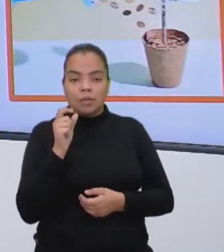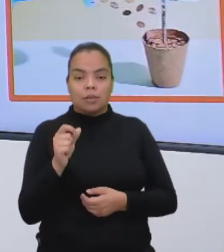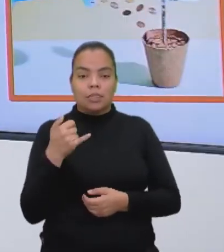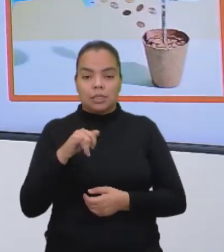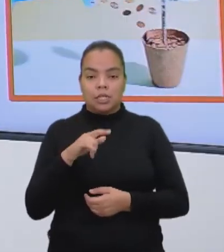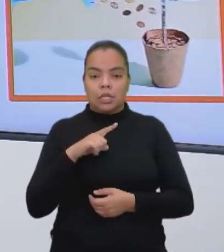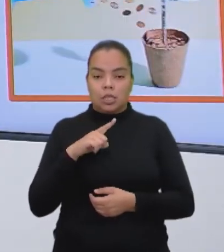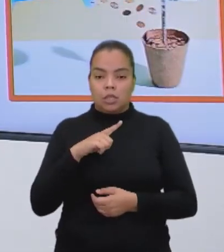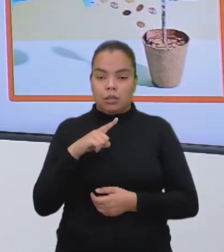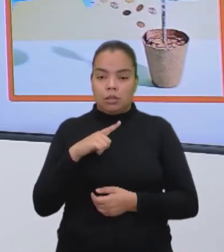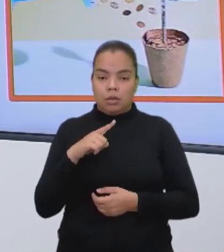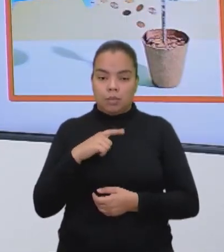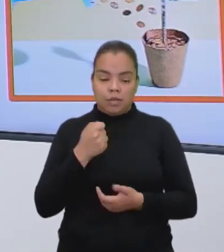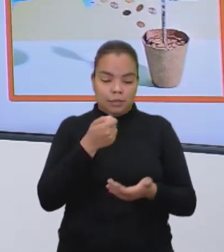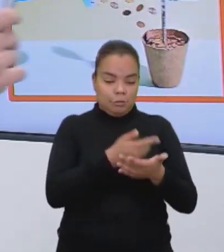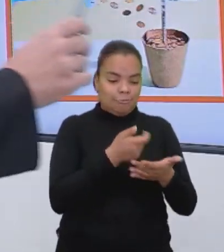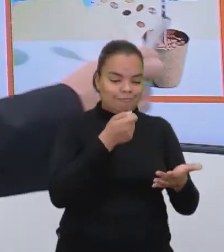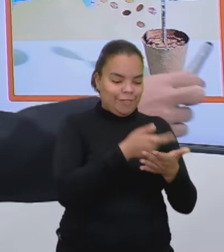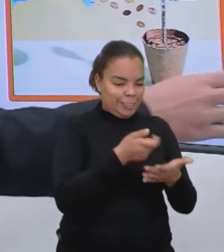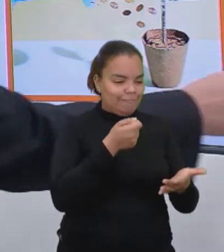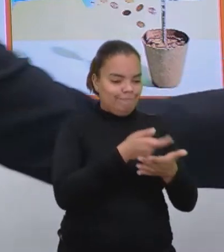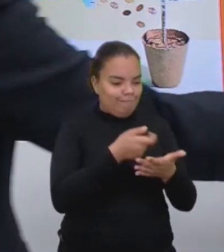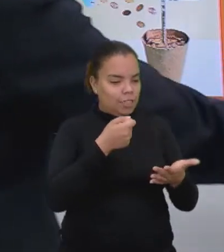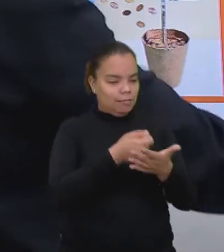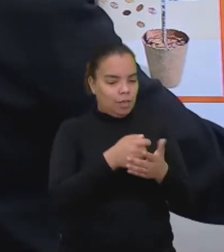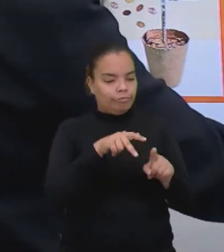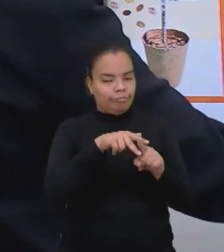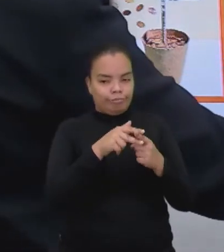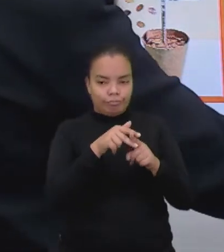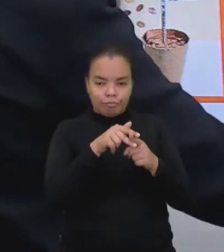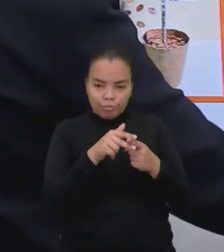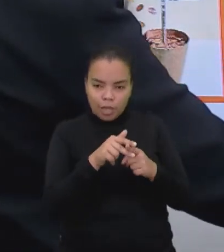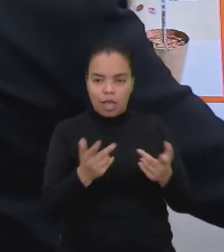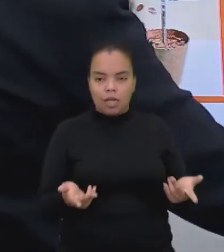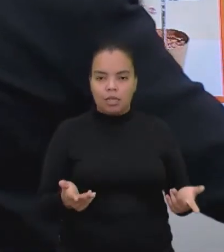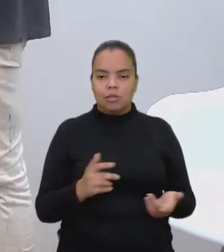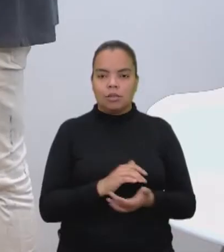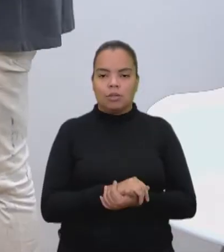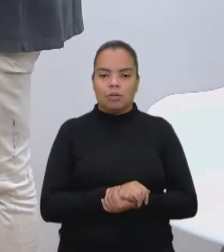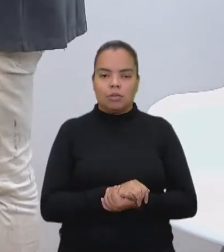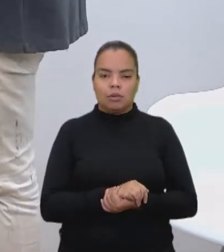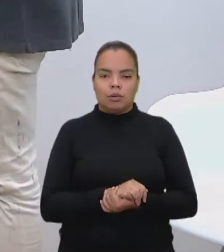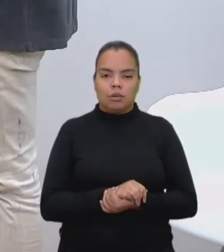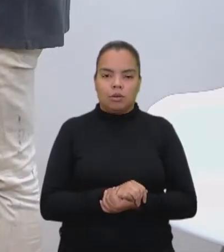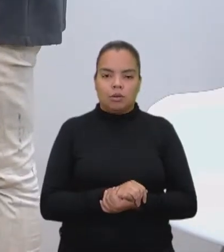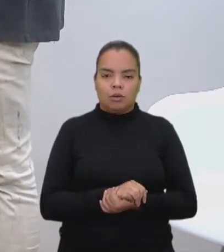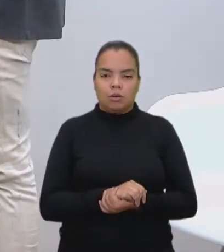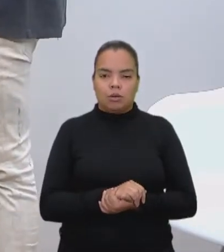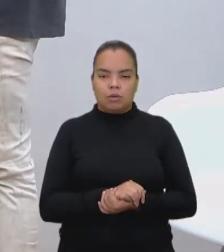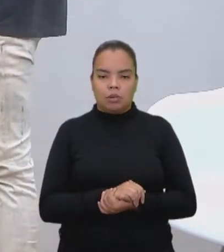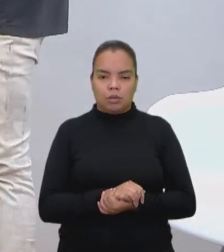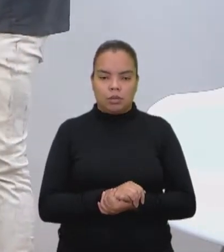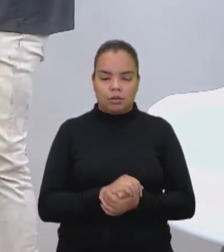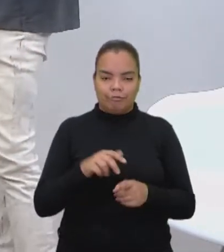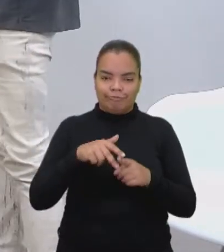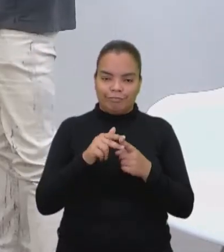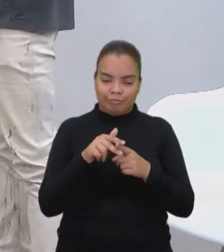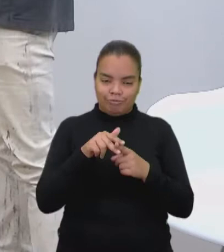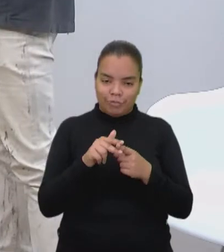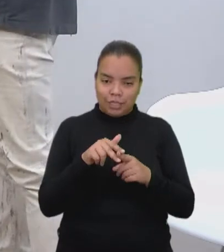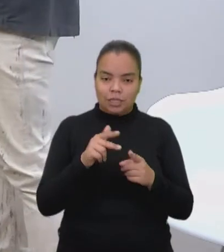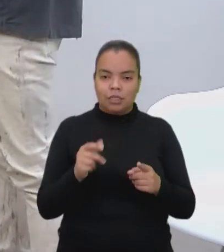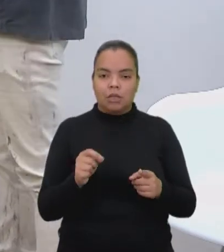gasta mais com máquina, quanto maior o gasto do capital constante que são as máquinas